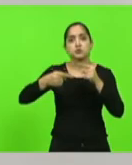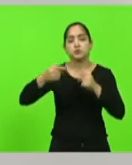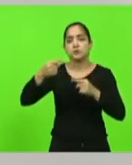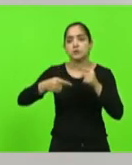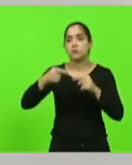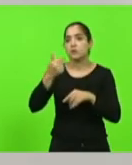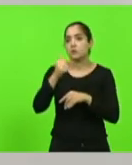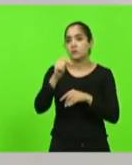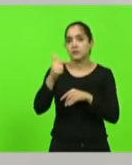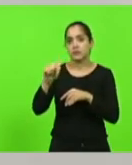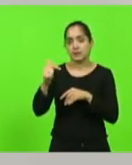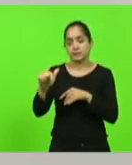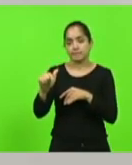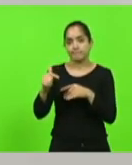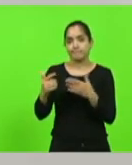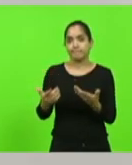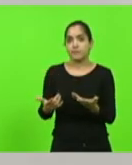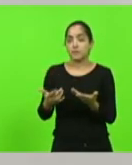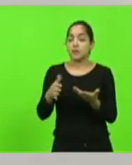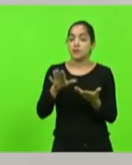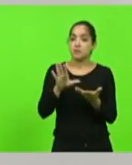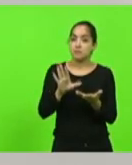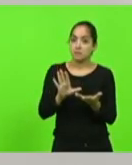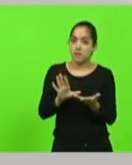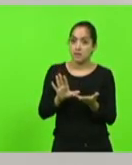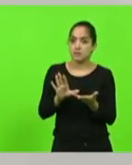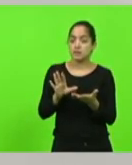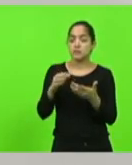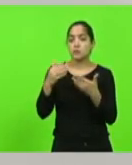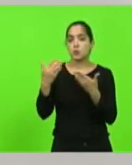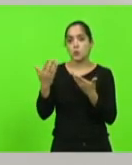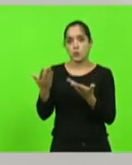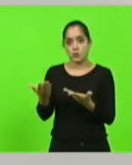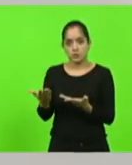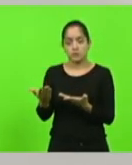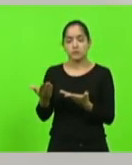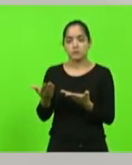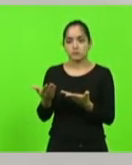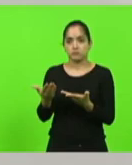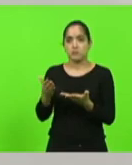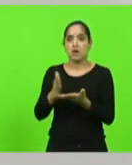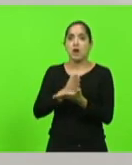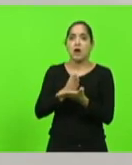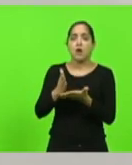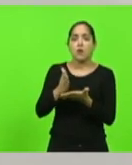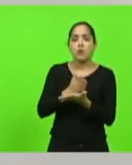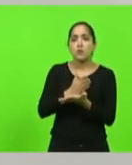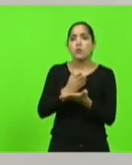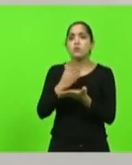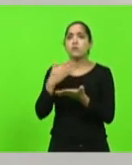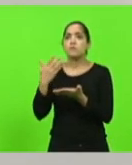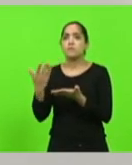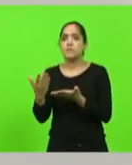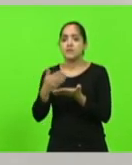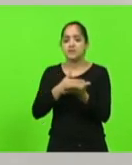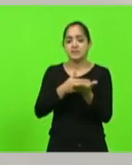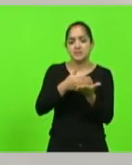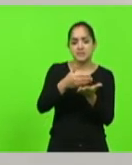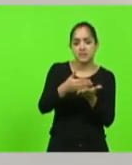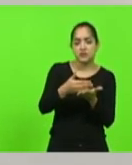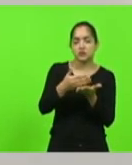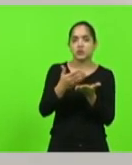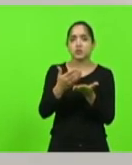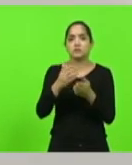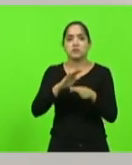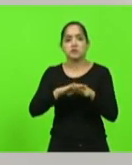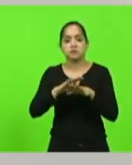importa. Mas, entretanto, quando ainda existem algumas, algumas iniciativas que